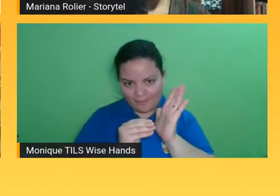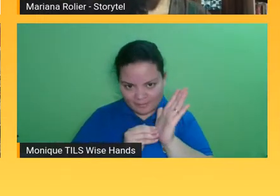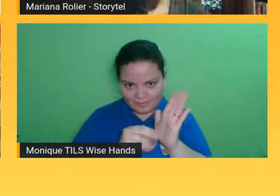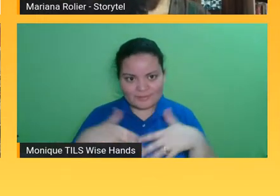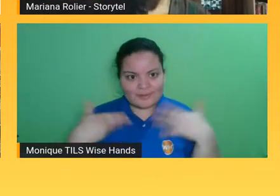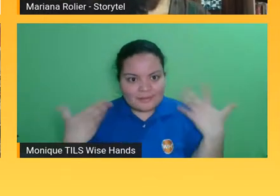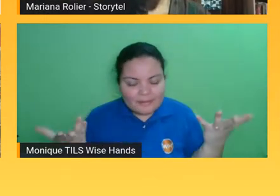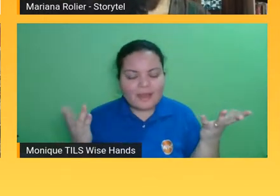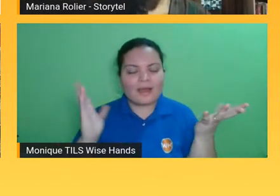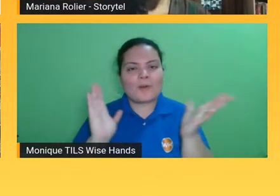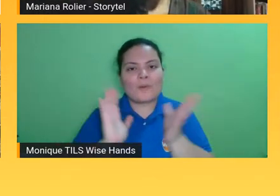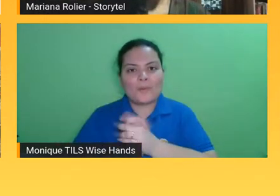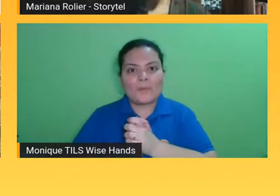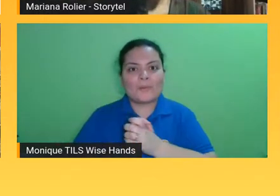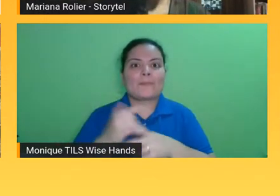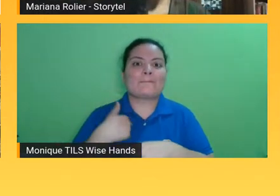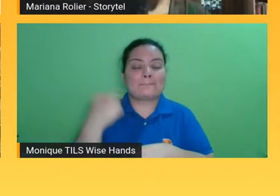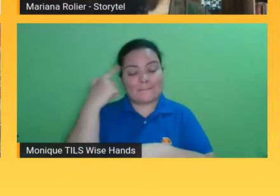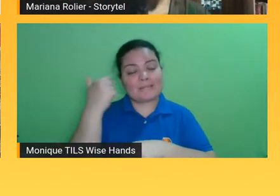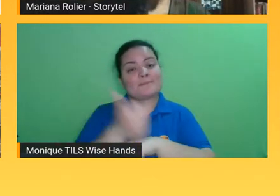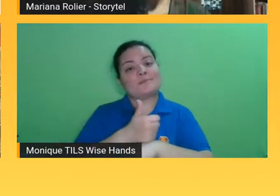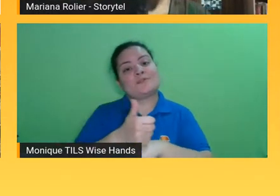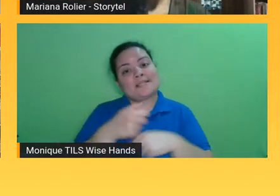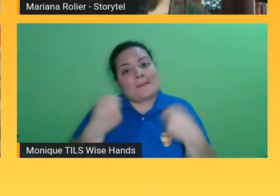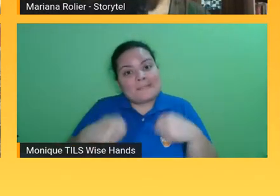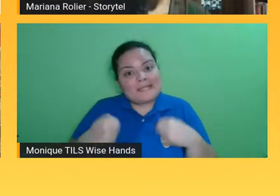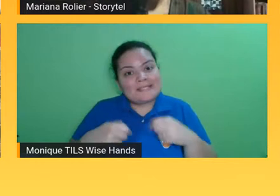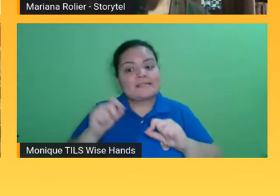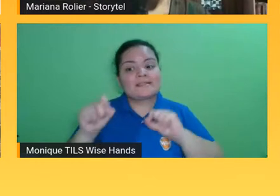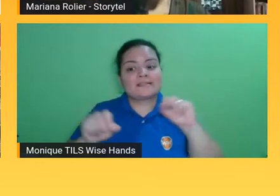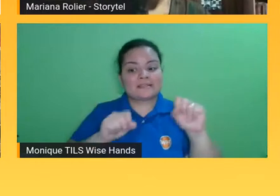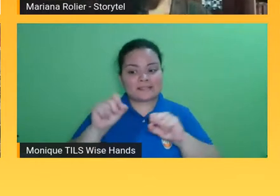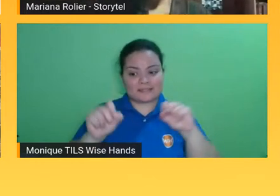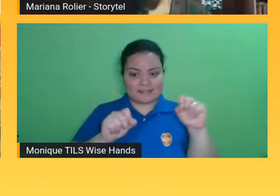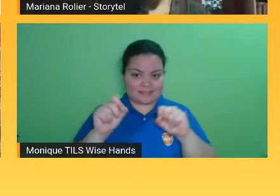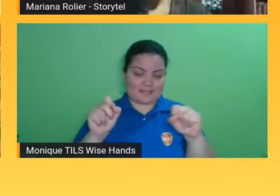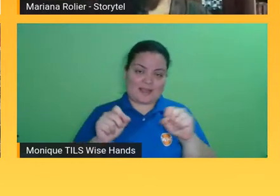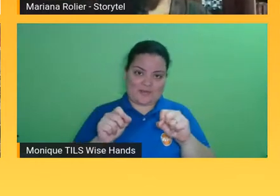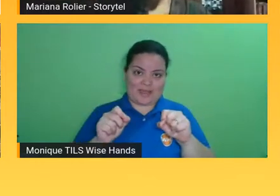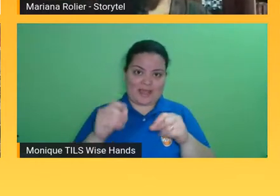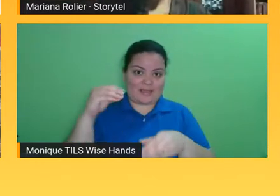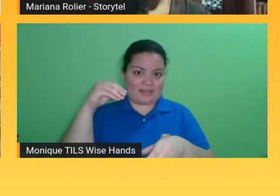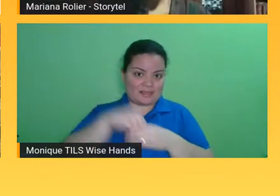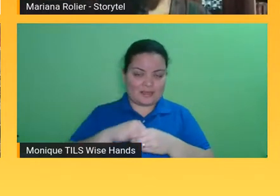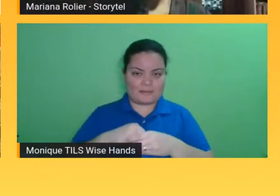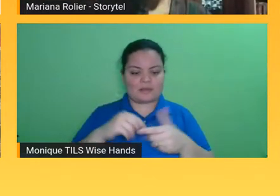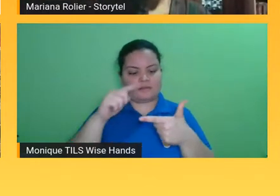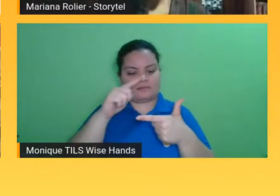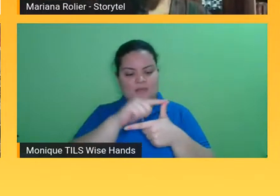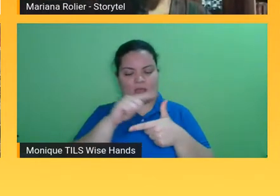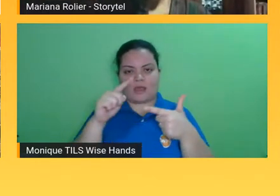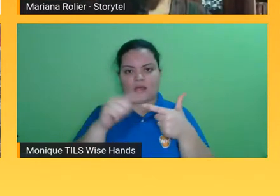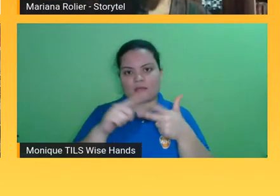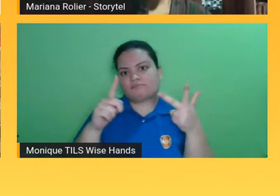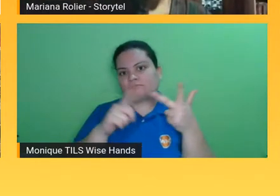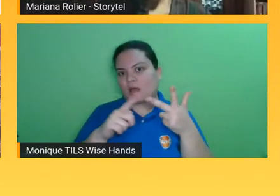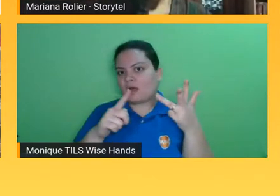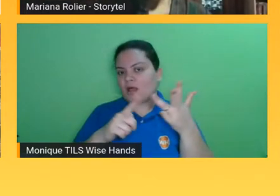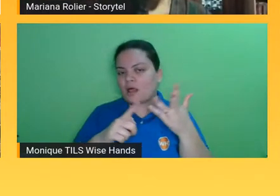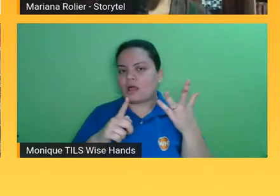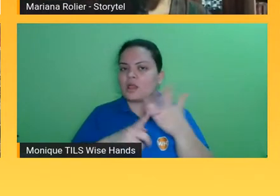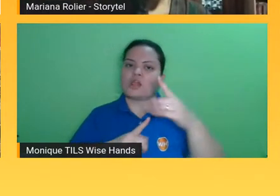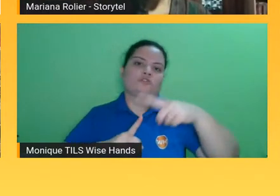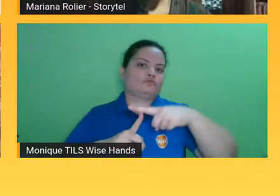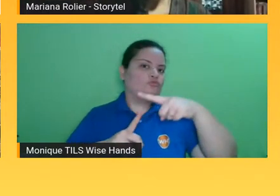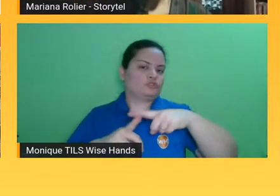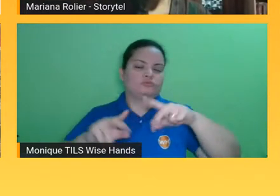da cadeia editorial precisa ter sempre os múltiplos formatos na cabeça por mais que para as editoras tradicionais o